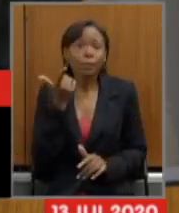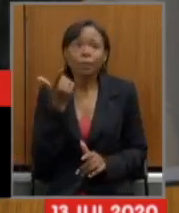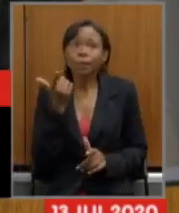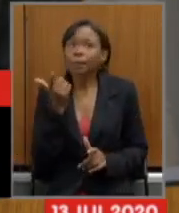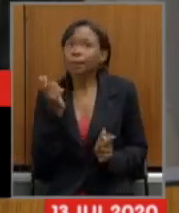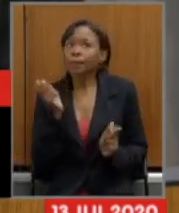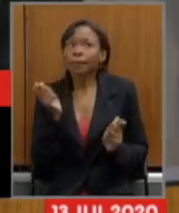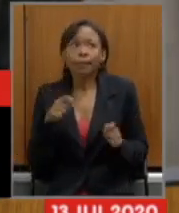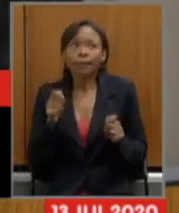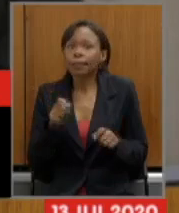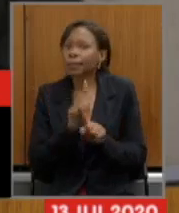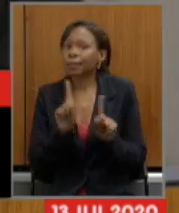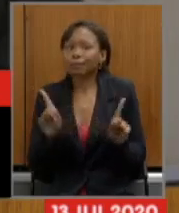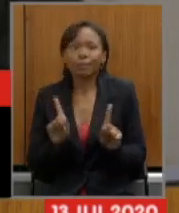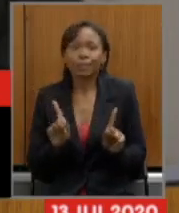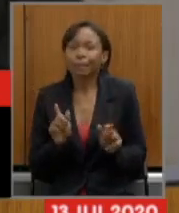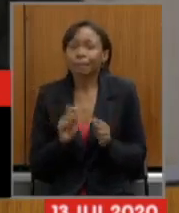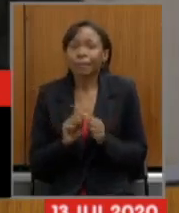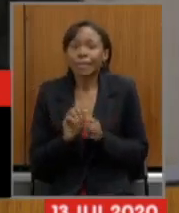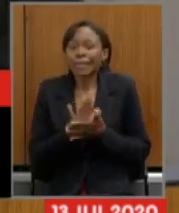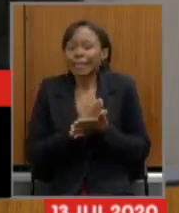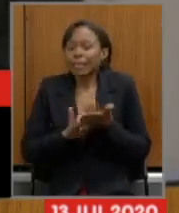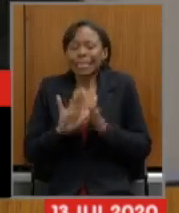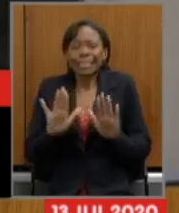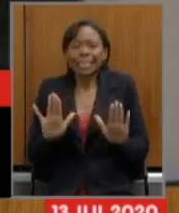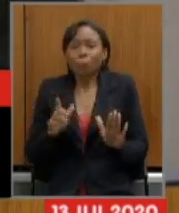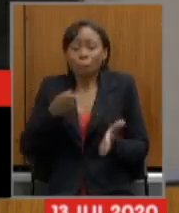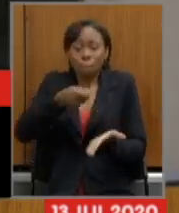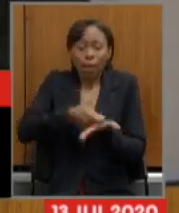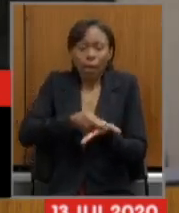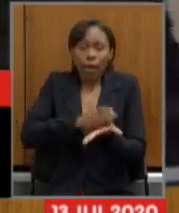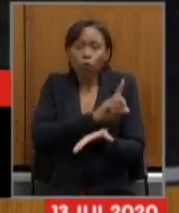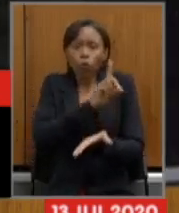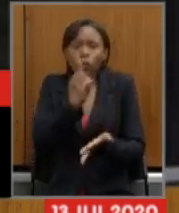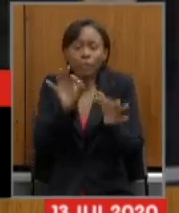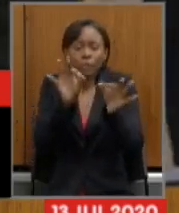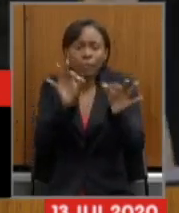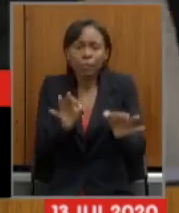nem pagar o servidor em dia que é direito dele